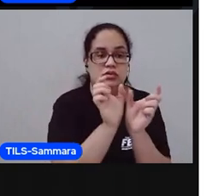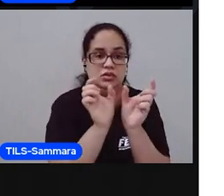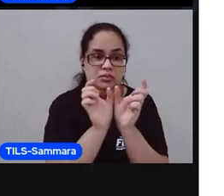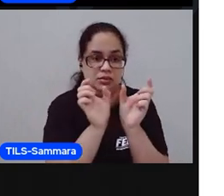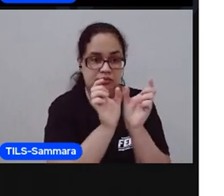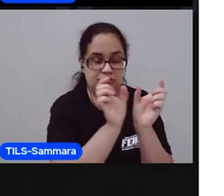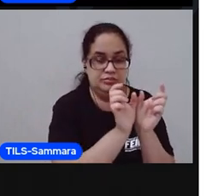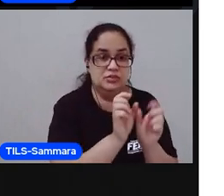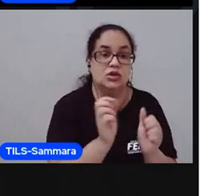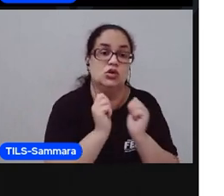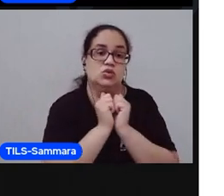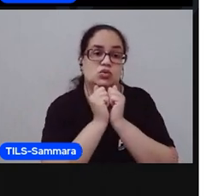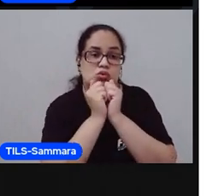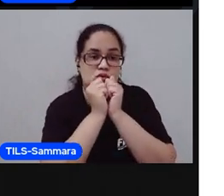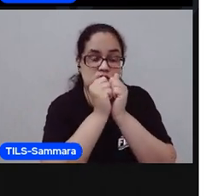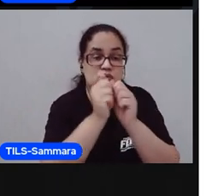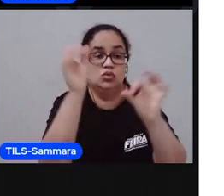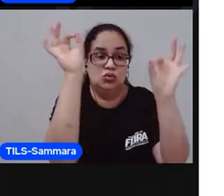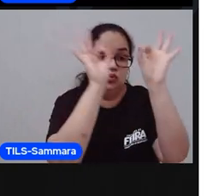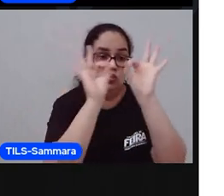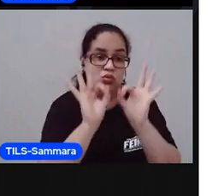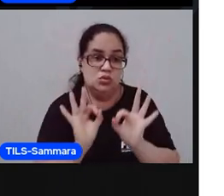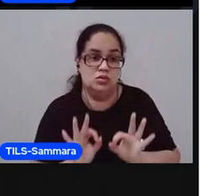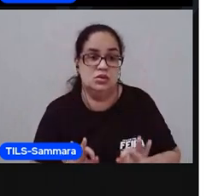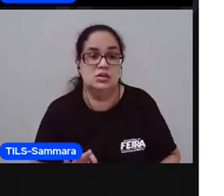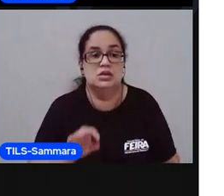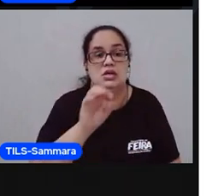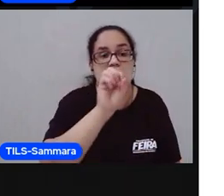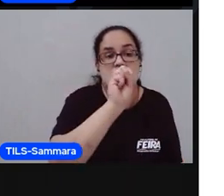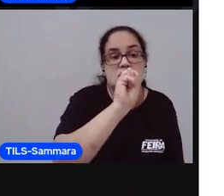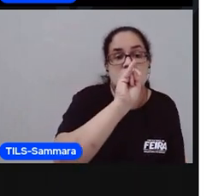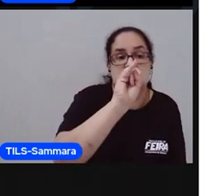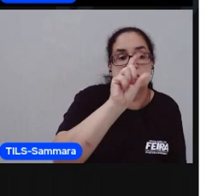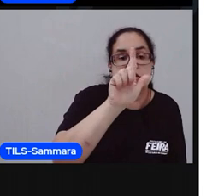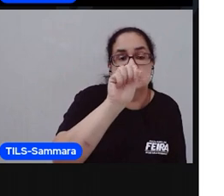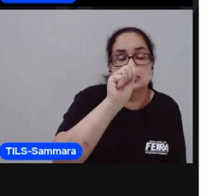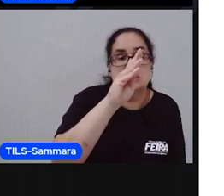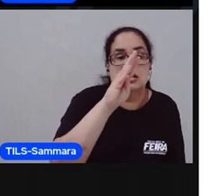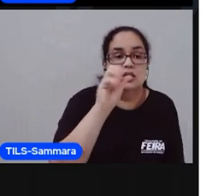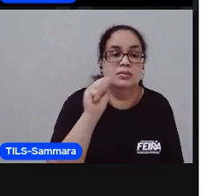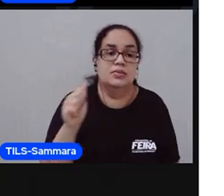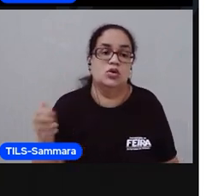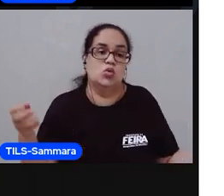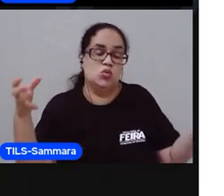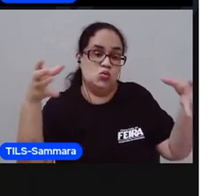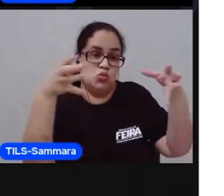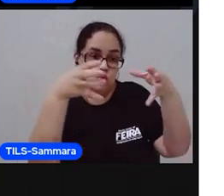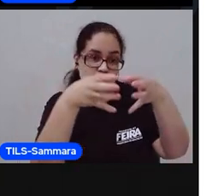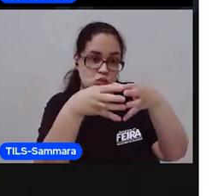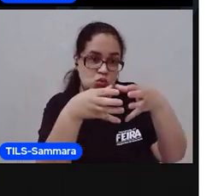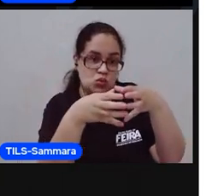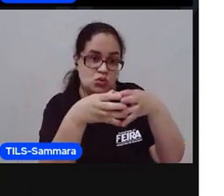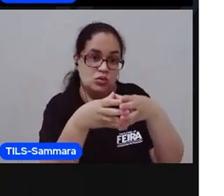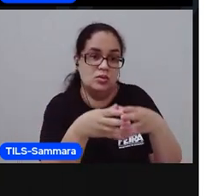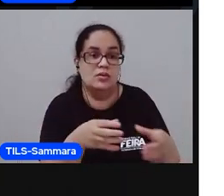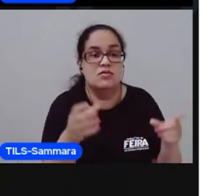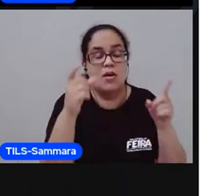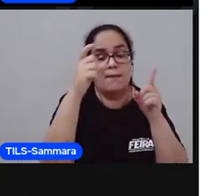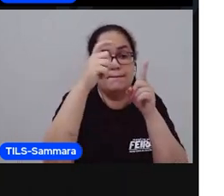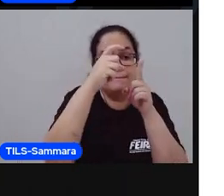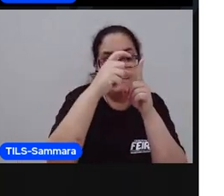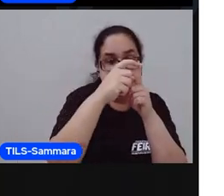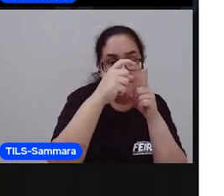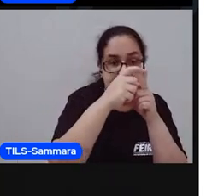Juntas, elas são organizadas em sílabas. E o conjunto de sílabas formam uma palavra.